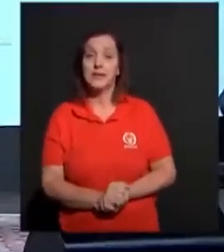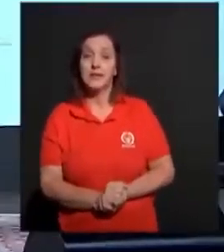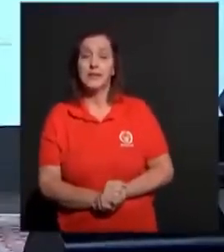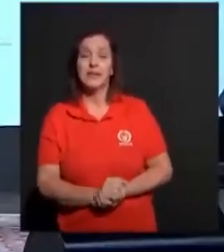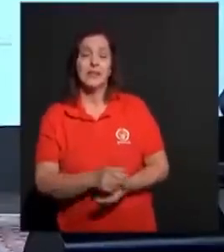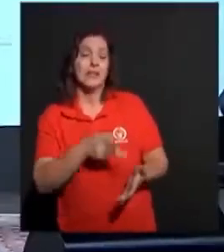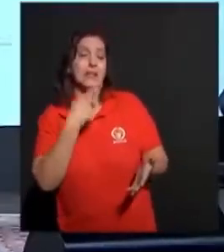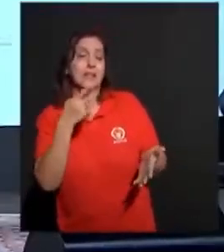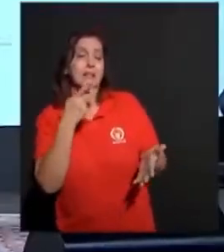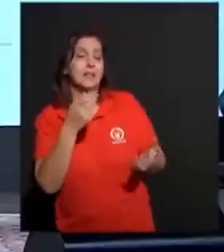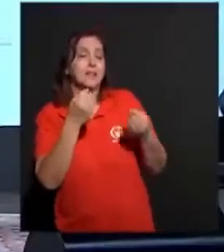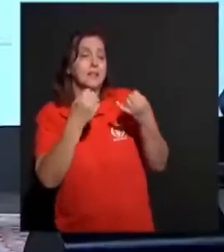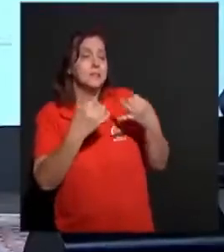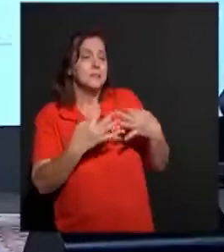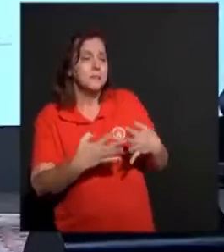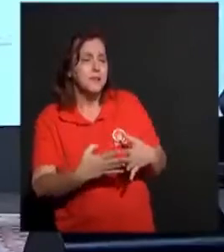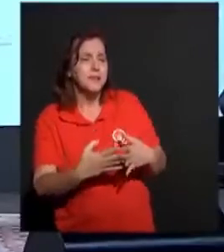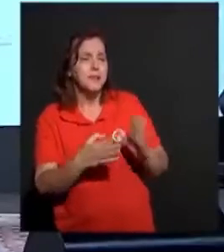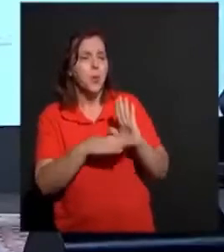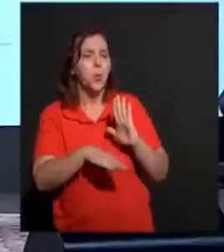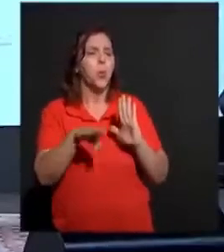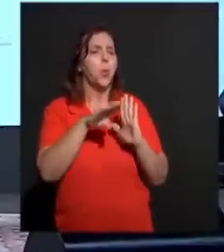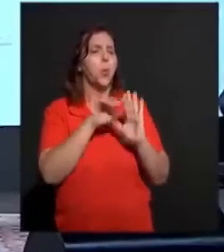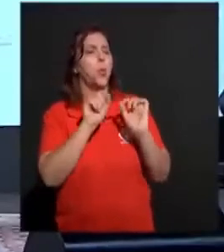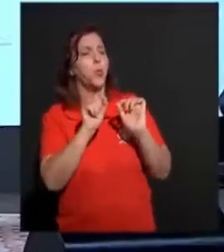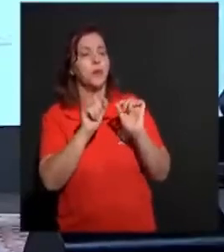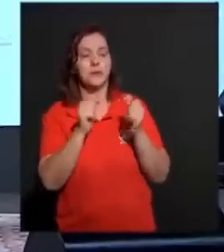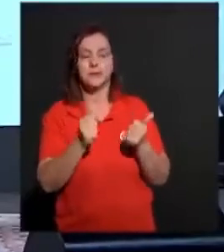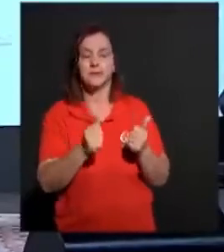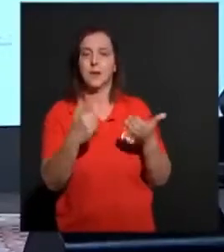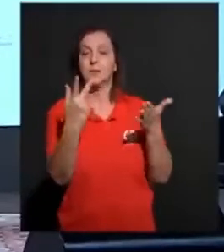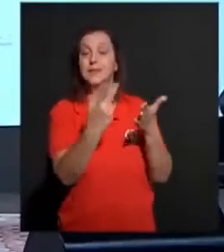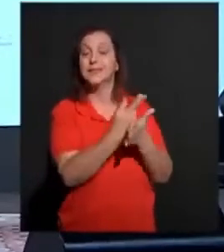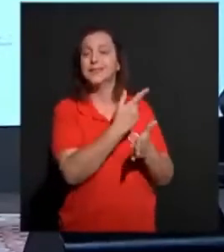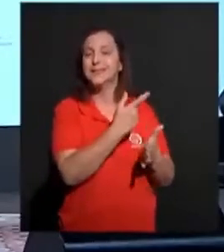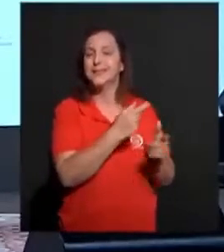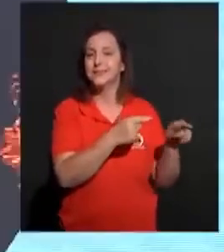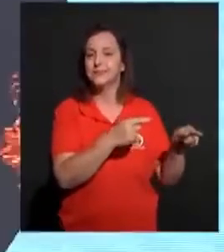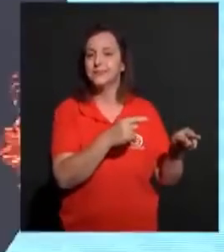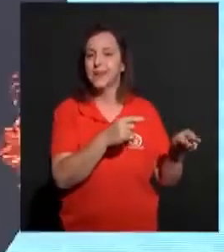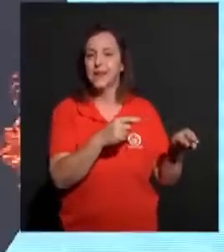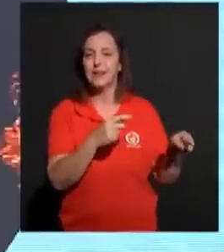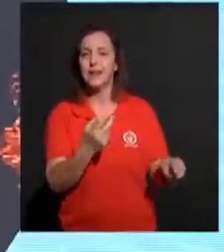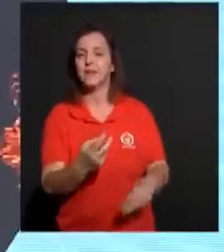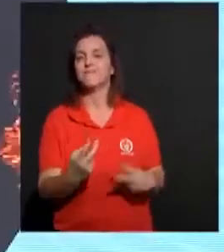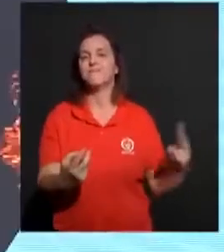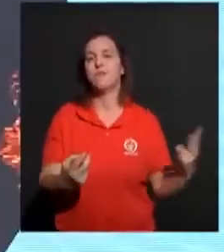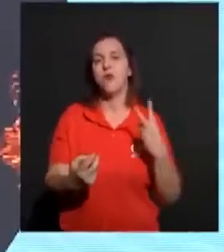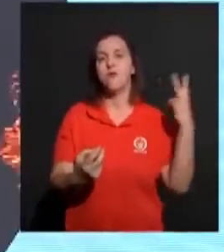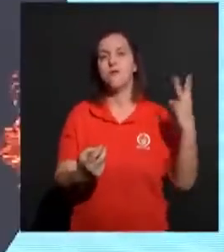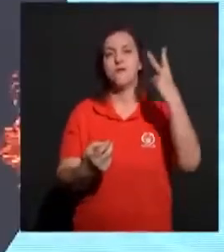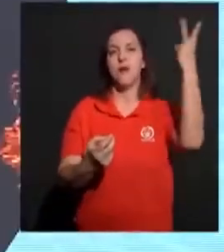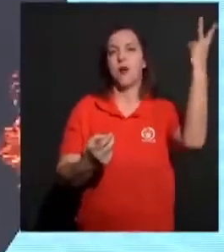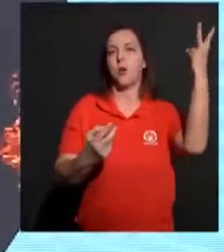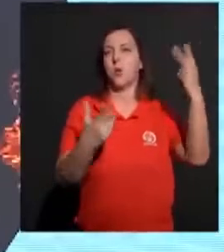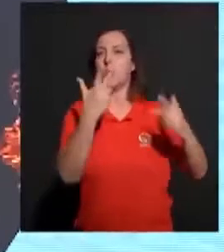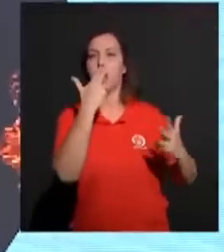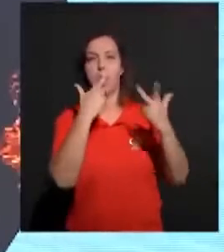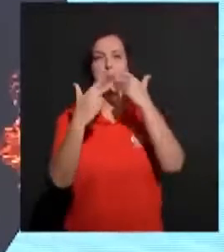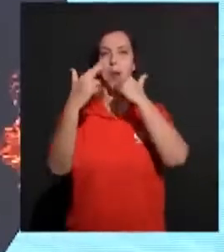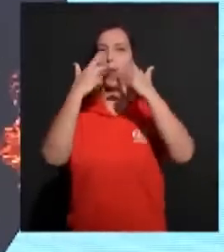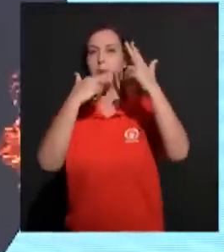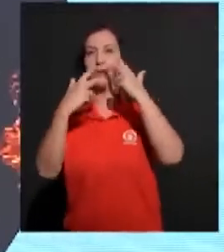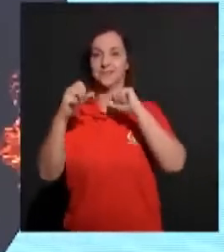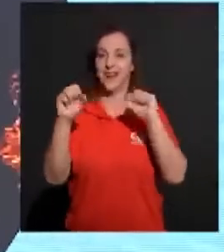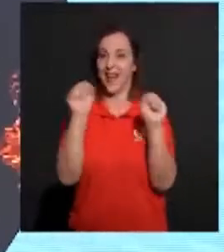proporção maior. Mas que acontecia naquele tempo. Era uma valorização muito grande do falar em línguas. E